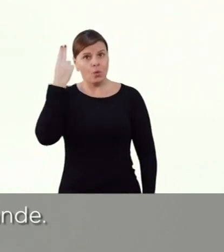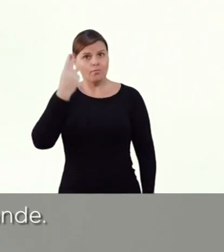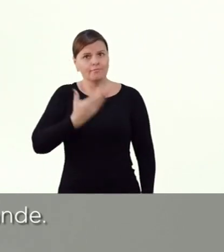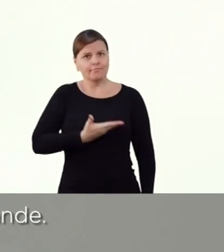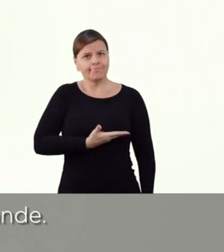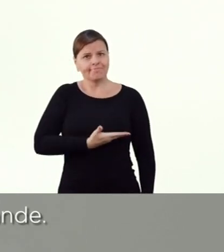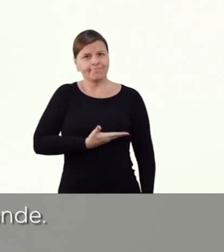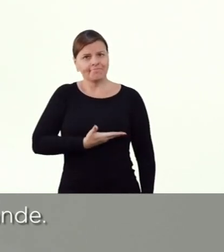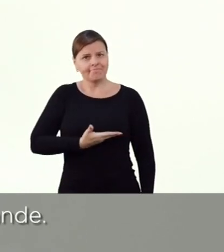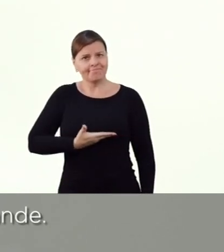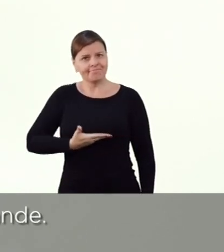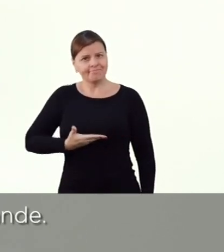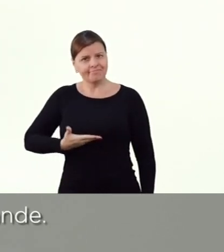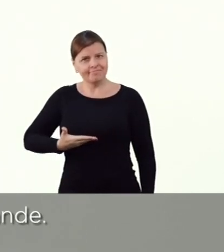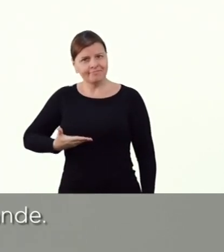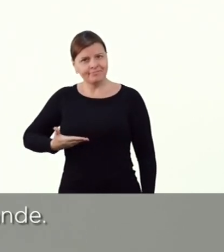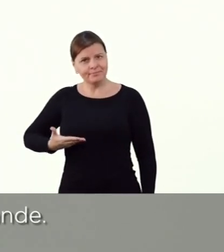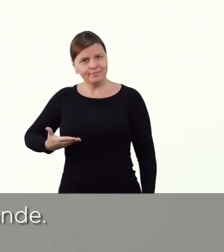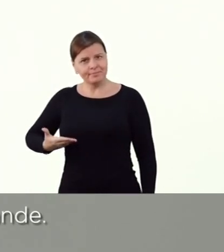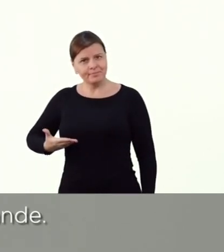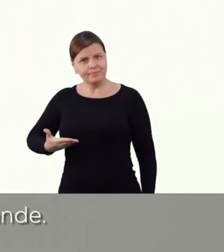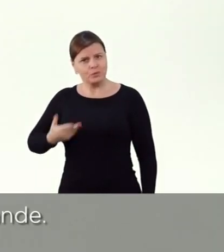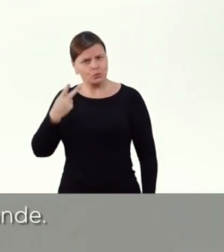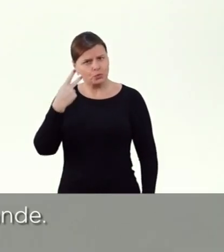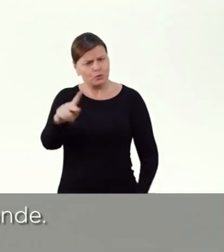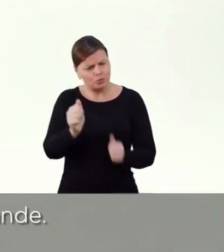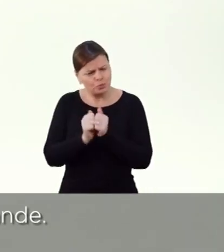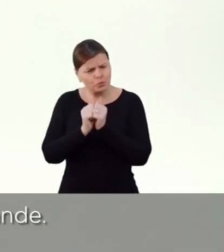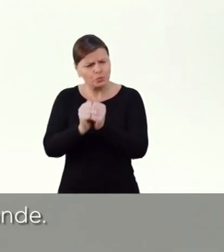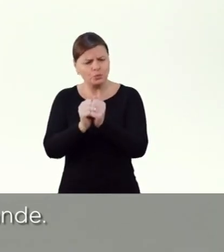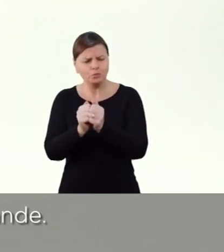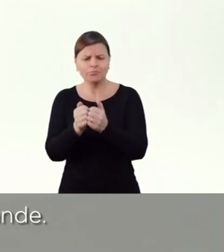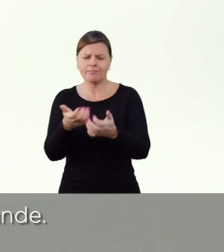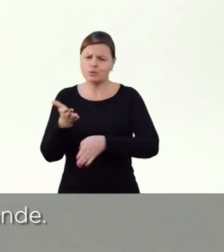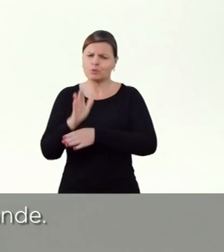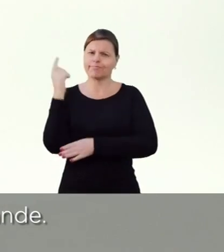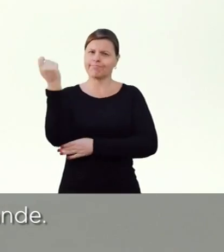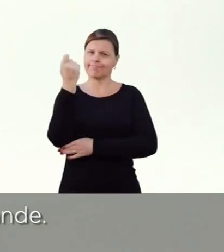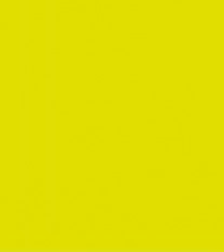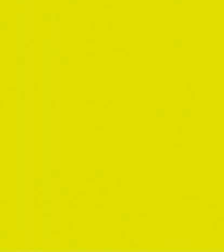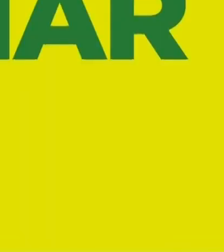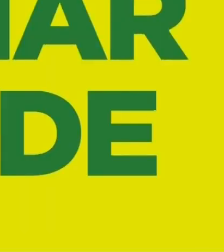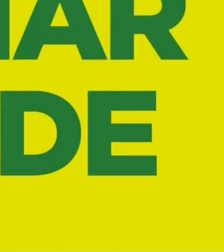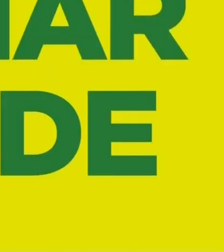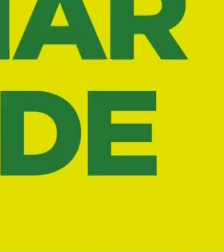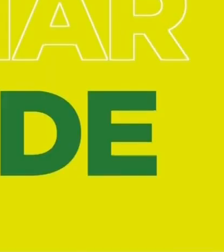Sou Adriano Dornelis, 22555. Do teu lado, pelo Rio Grande.